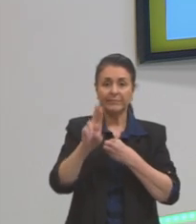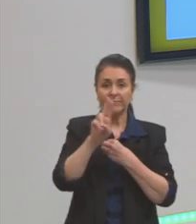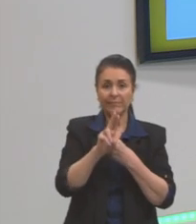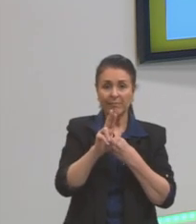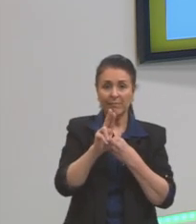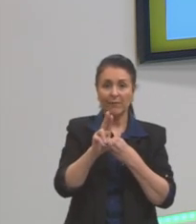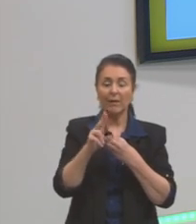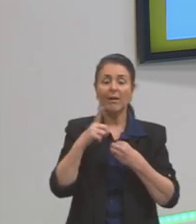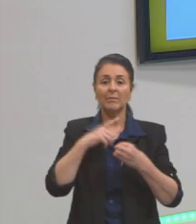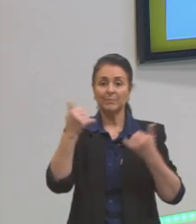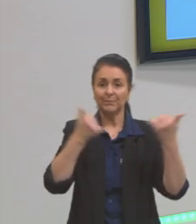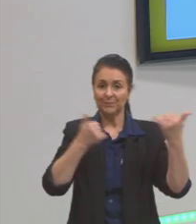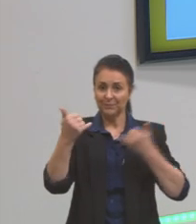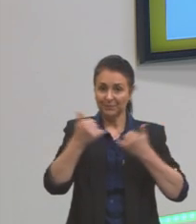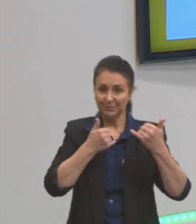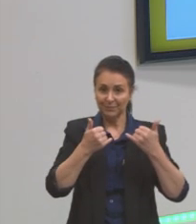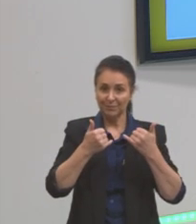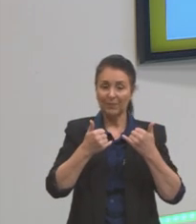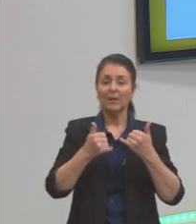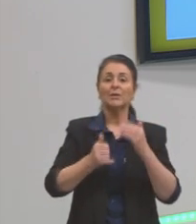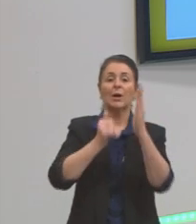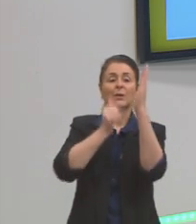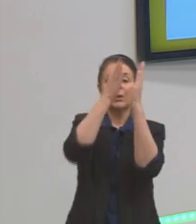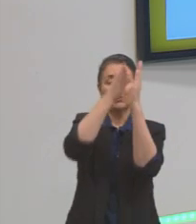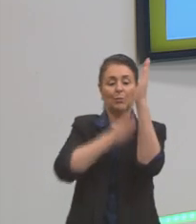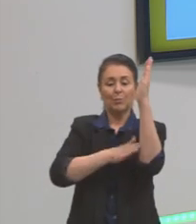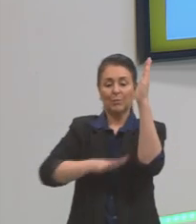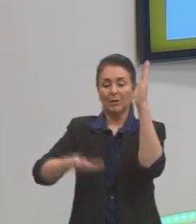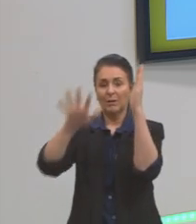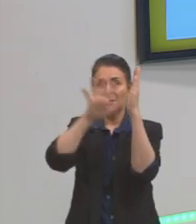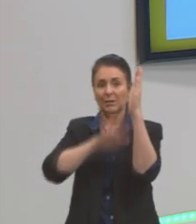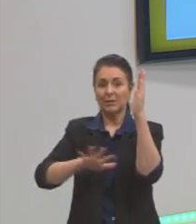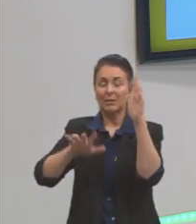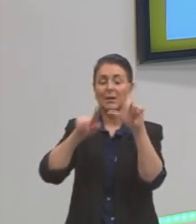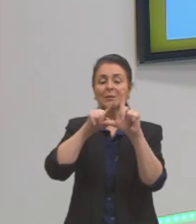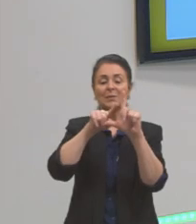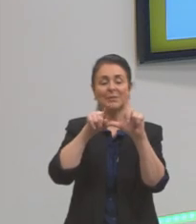informação de plano cartesiano, ângulos, enfim.